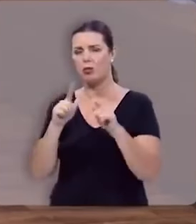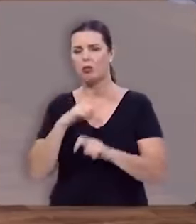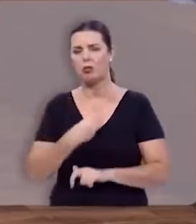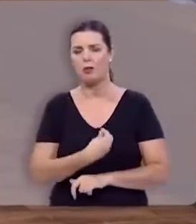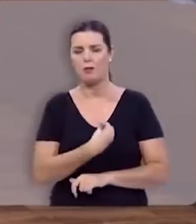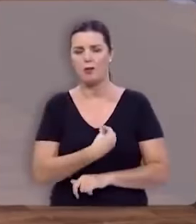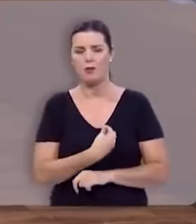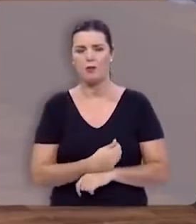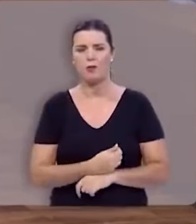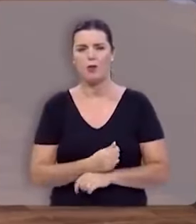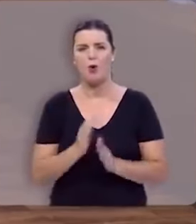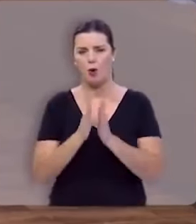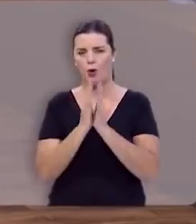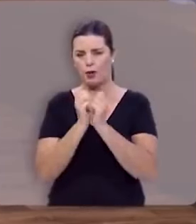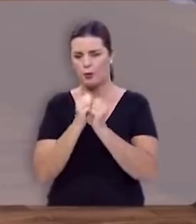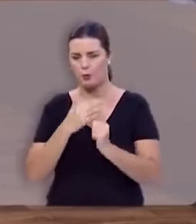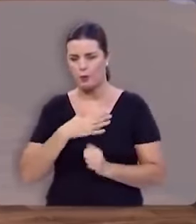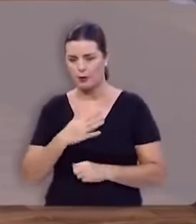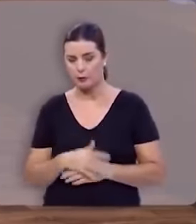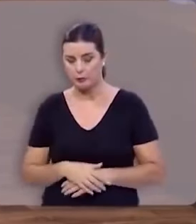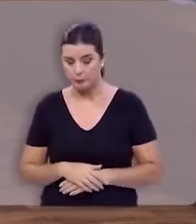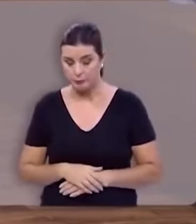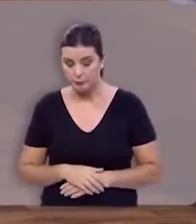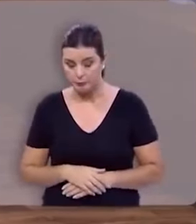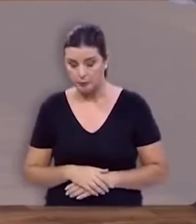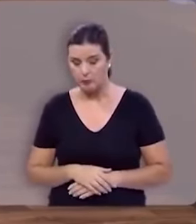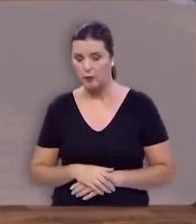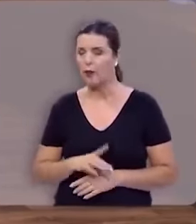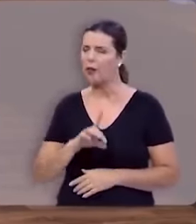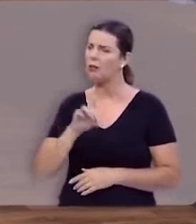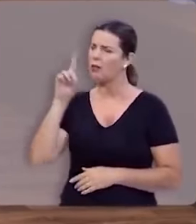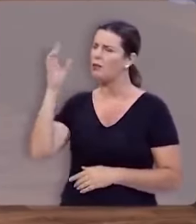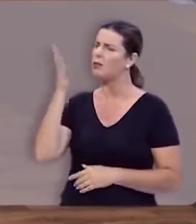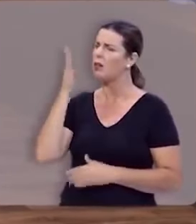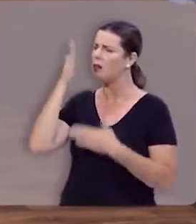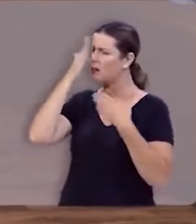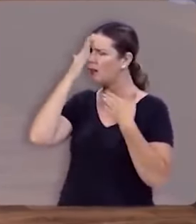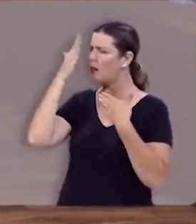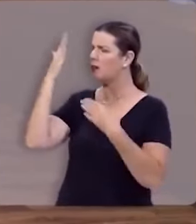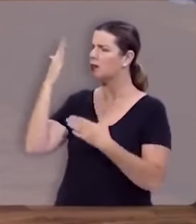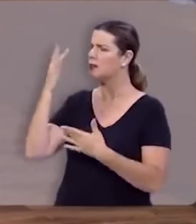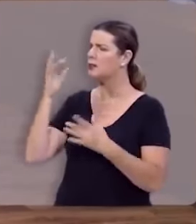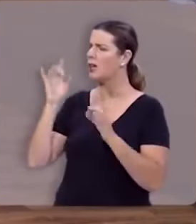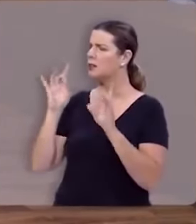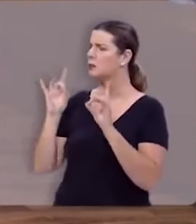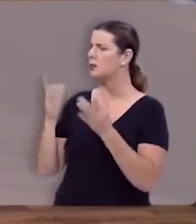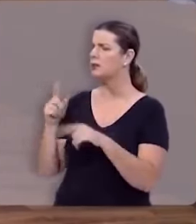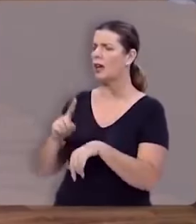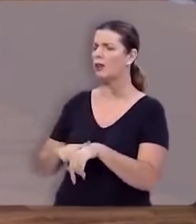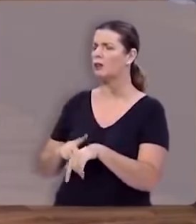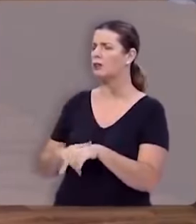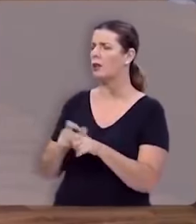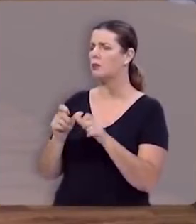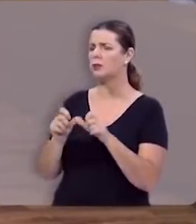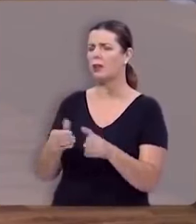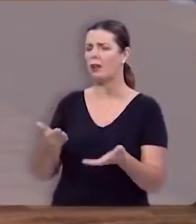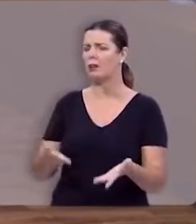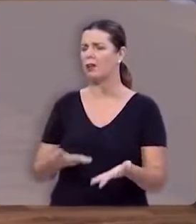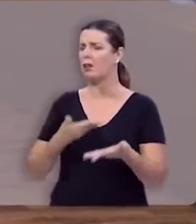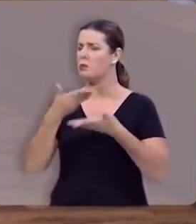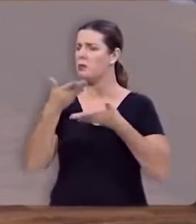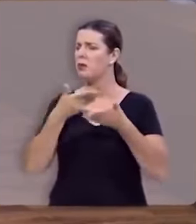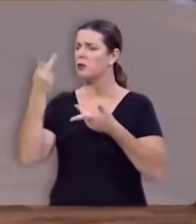estiver ore comigo nesse momento Deus eu quero te agradecer o privilégio de estar aqui